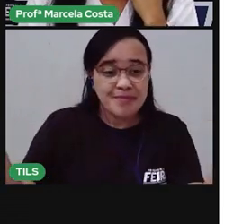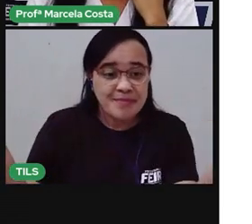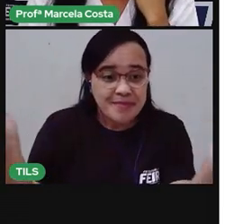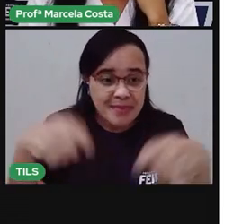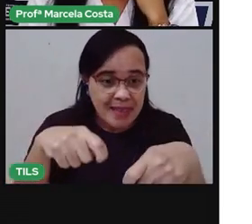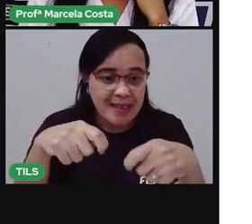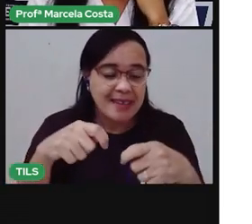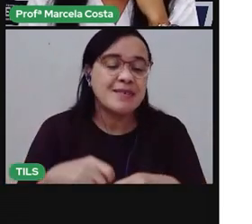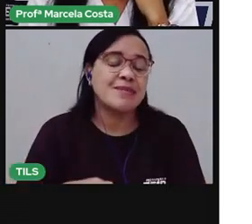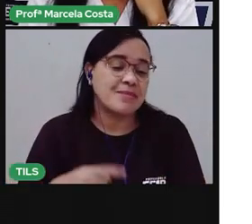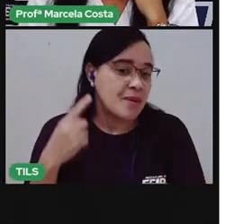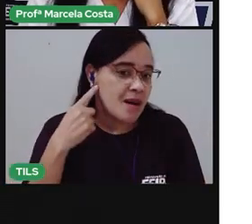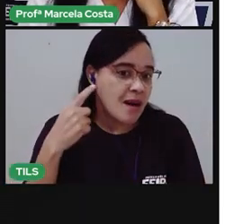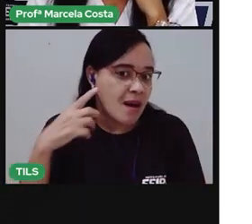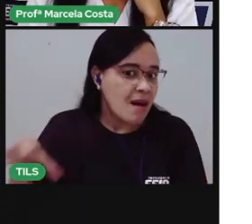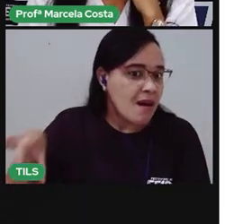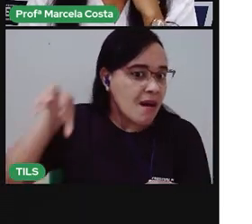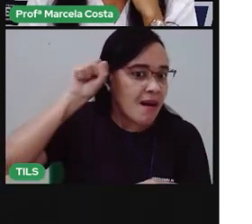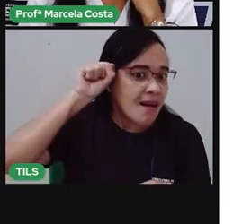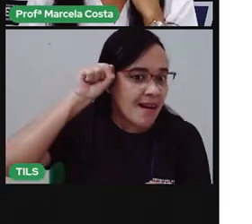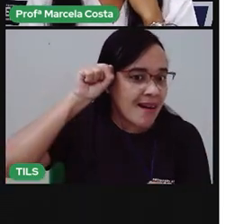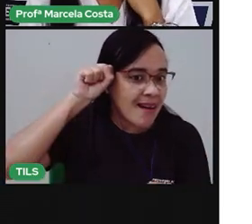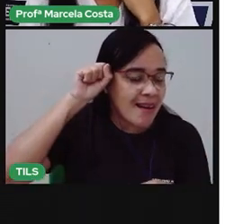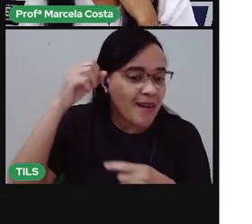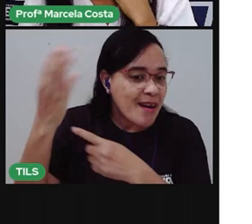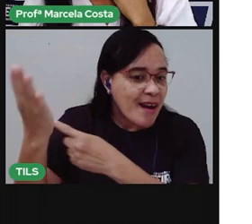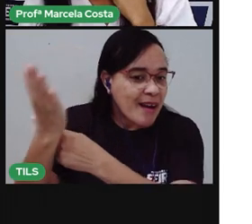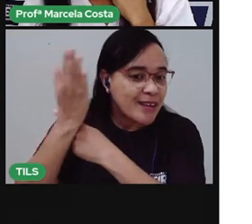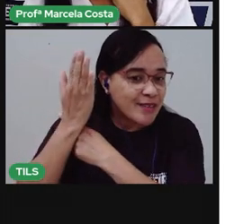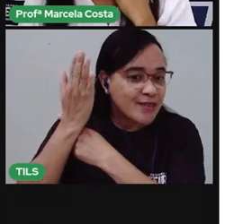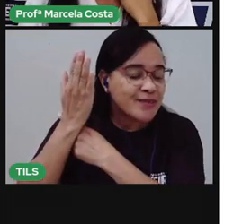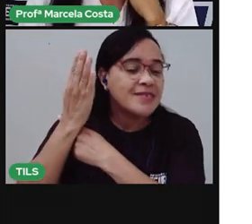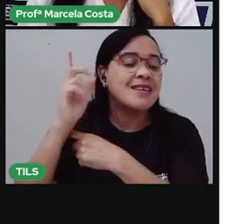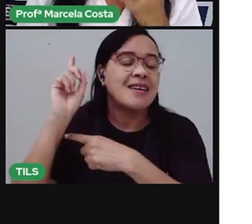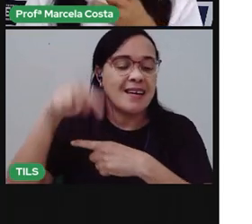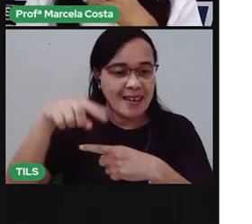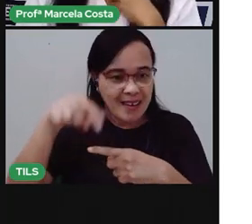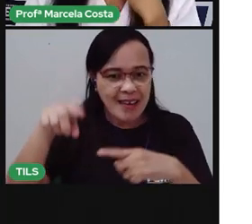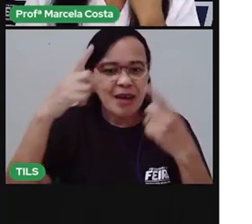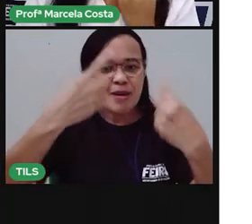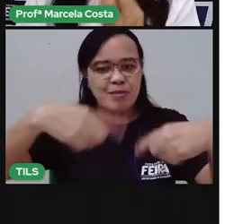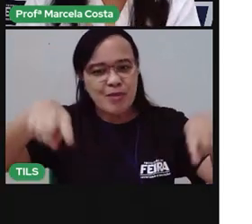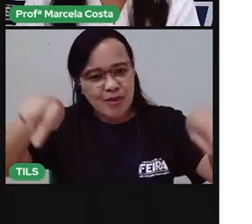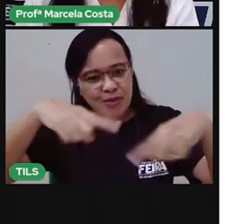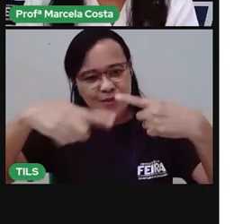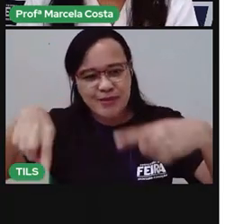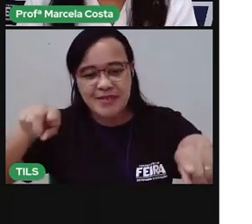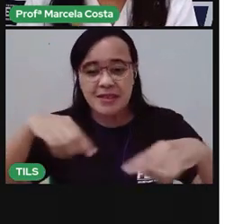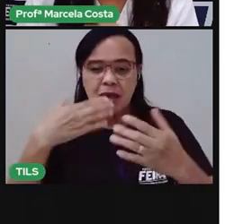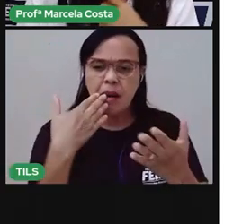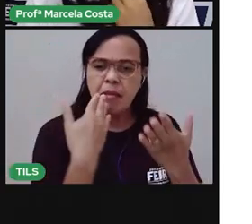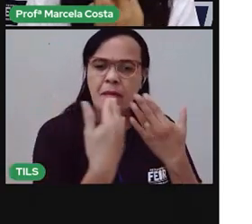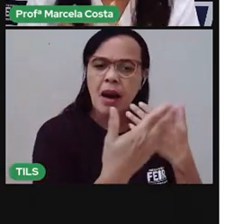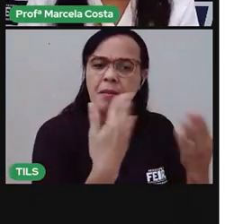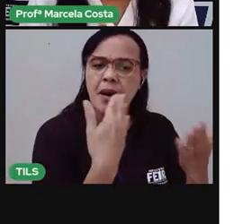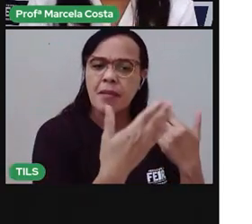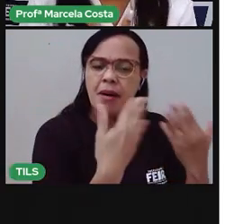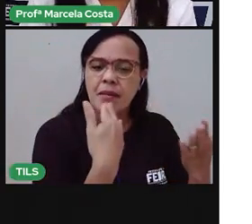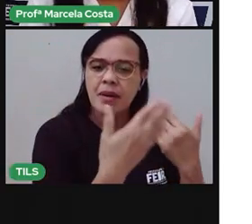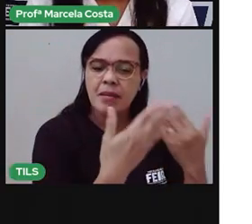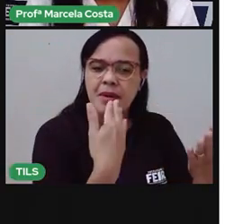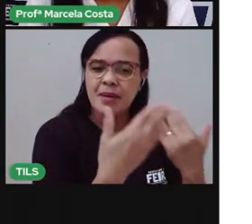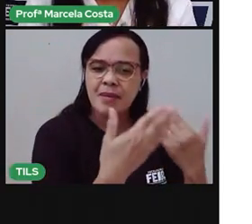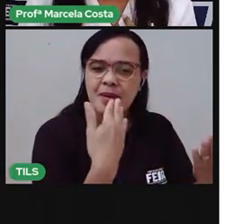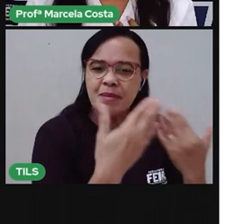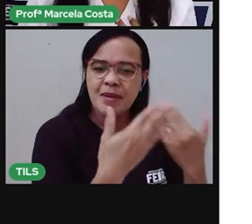ouvido. Ela permite que a gente ouça músicas, converse com pessoas, né? Escute aí